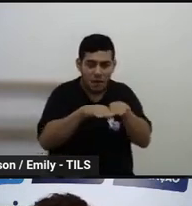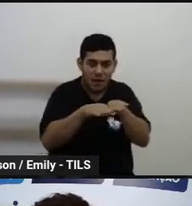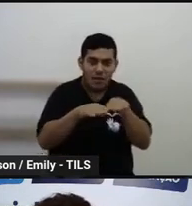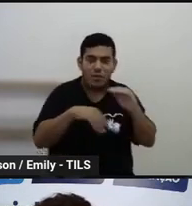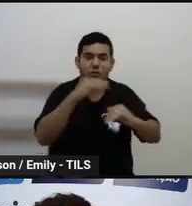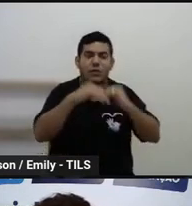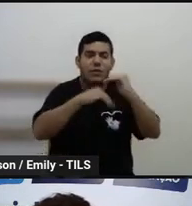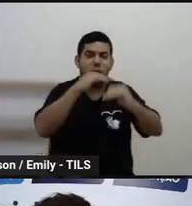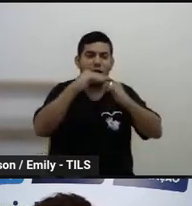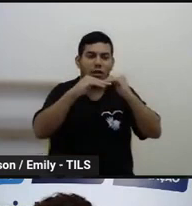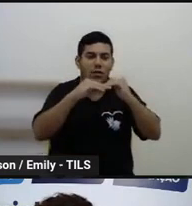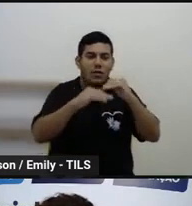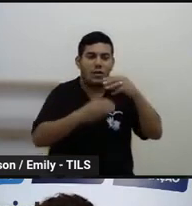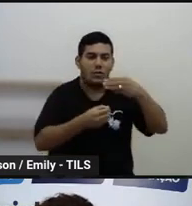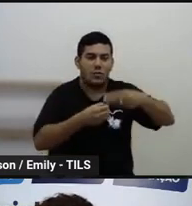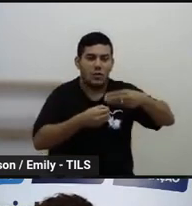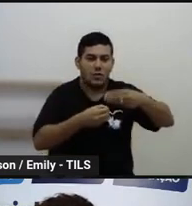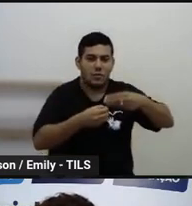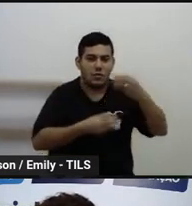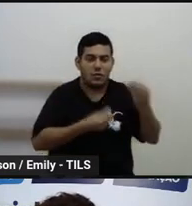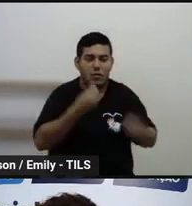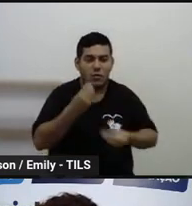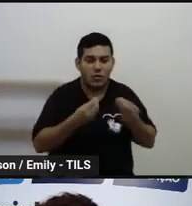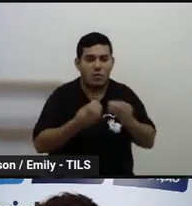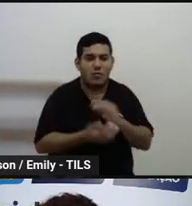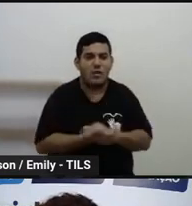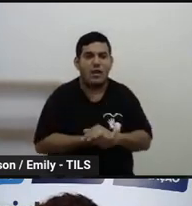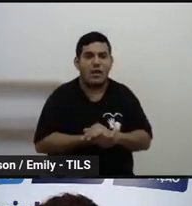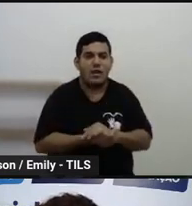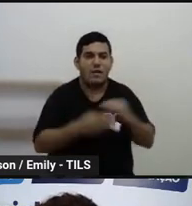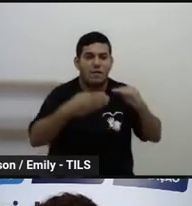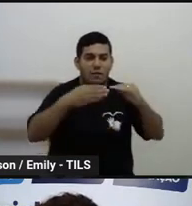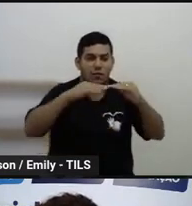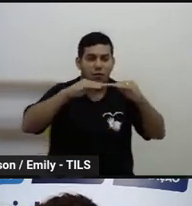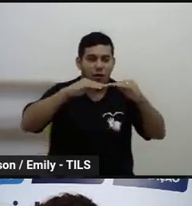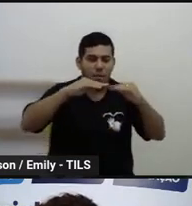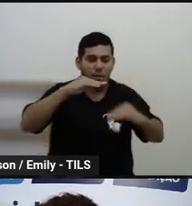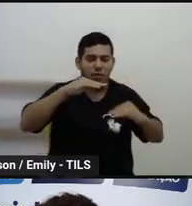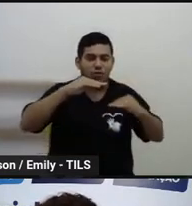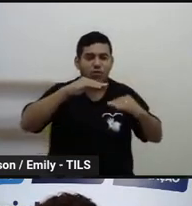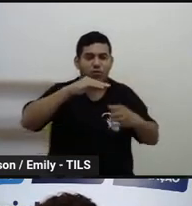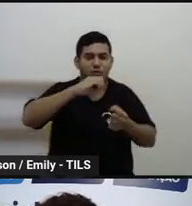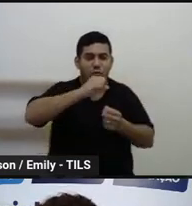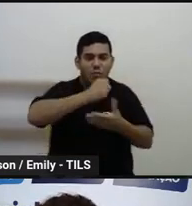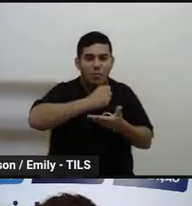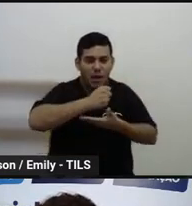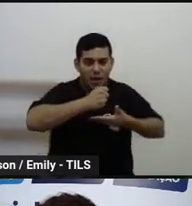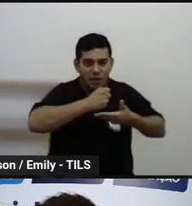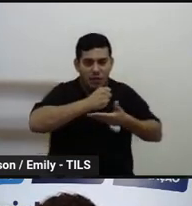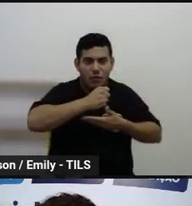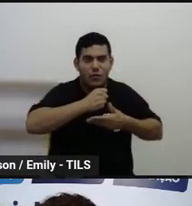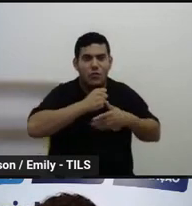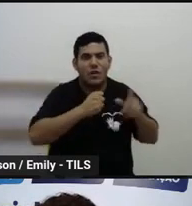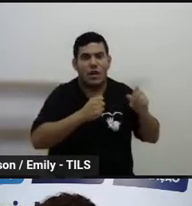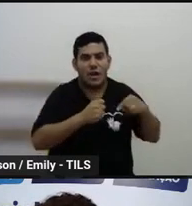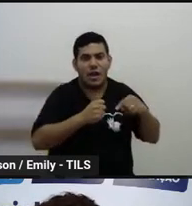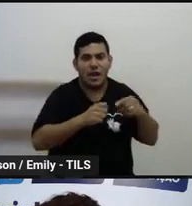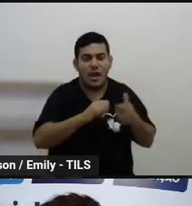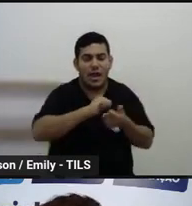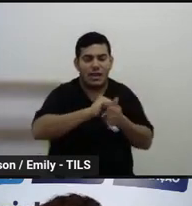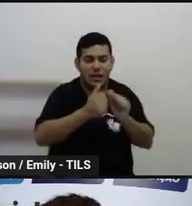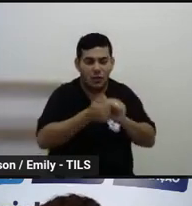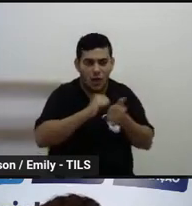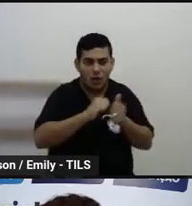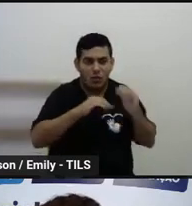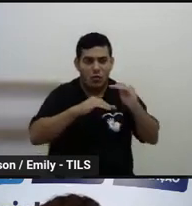do município, a gente pode considerar se ficou abaixo do básico, se ficou no básico, adequado ou